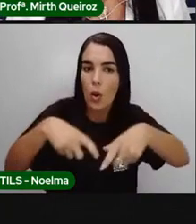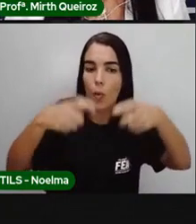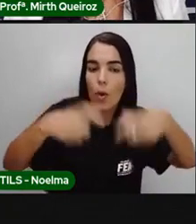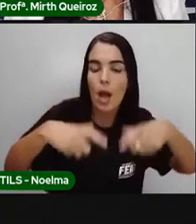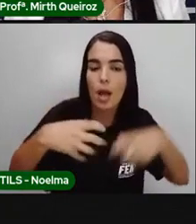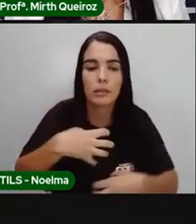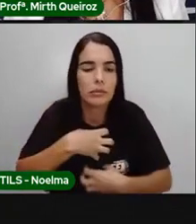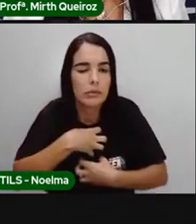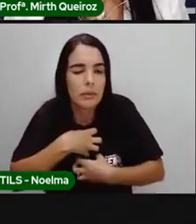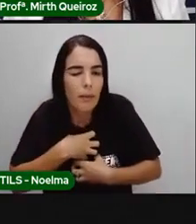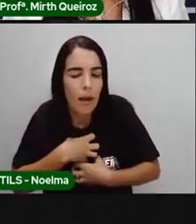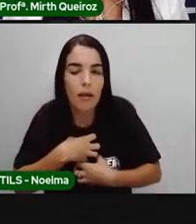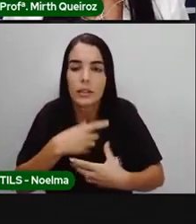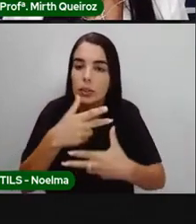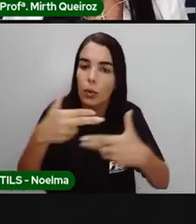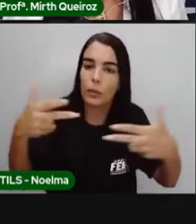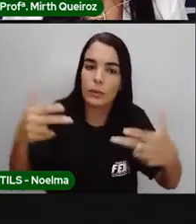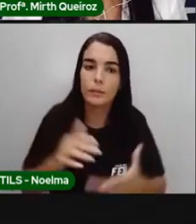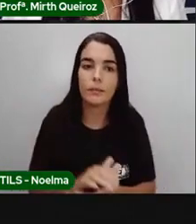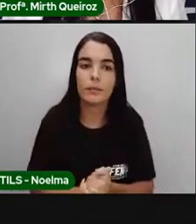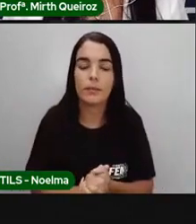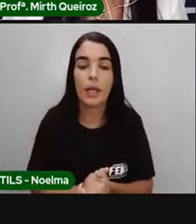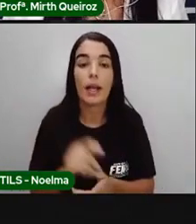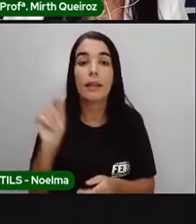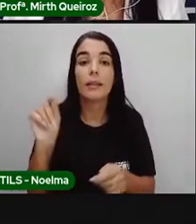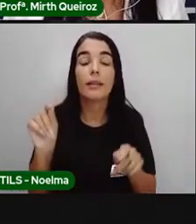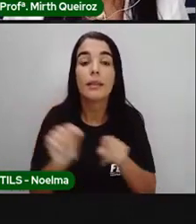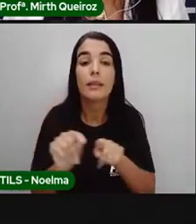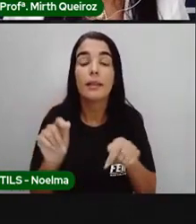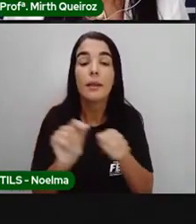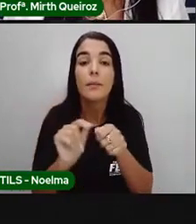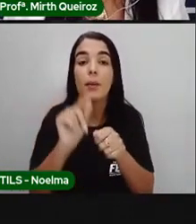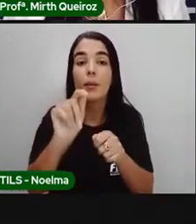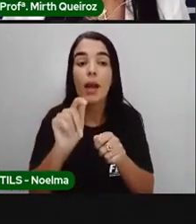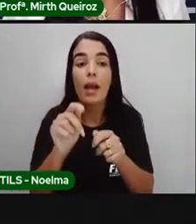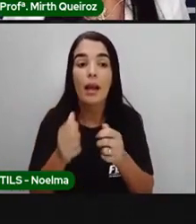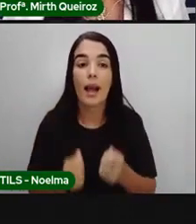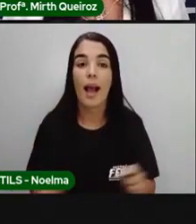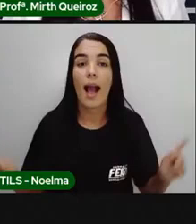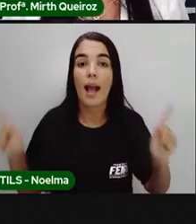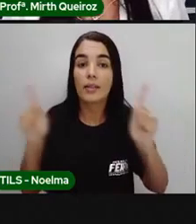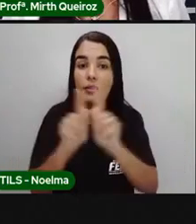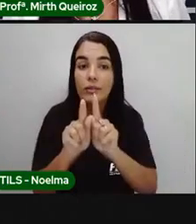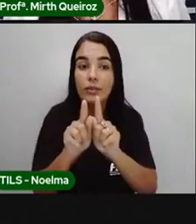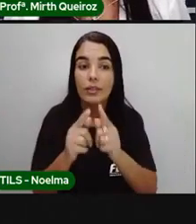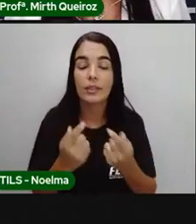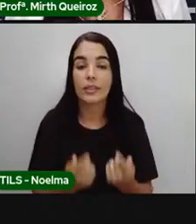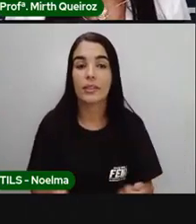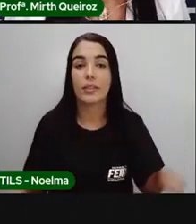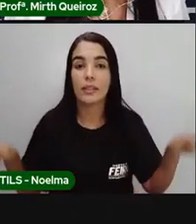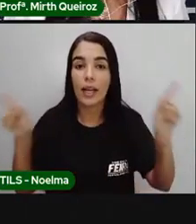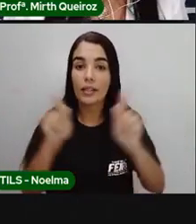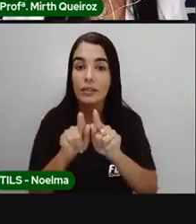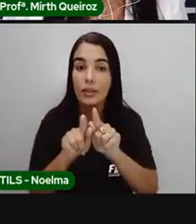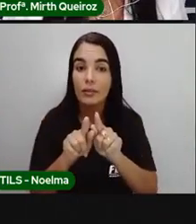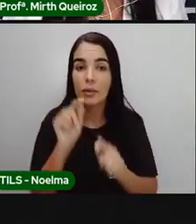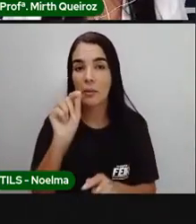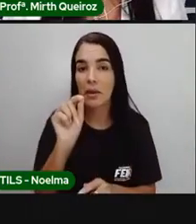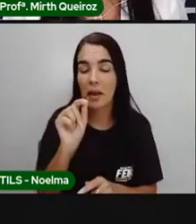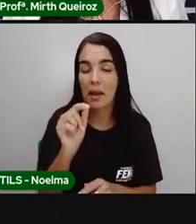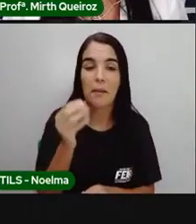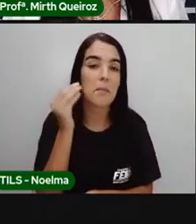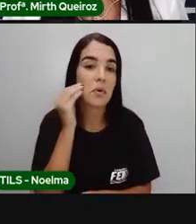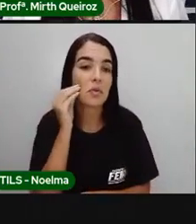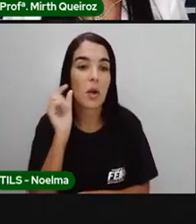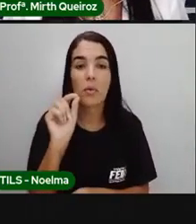E os adjetivos, são as características, né? Belo, bonito, magro,